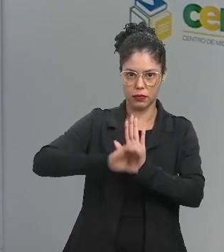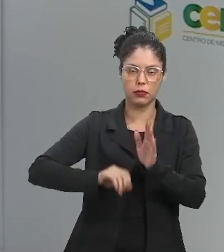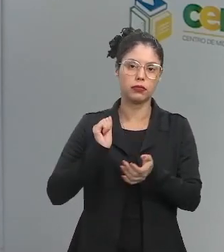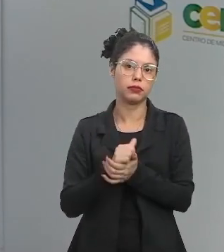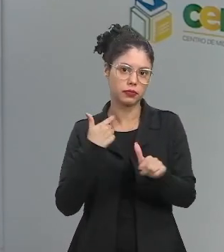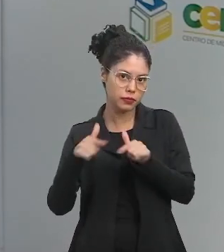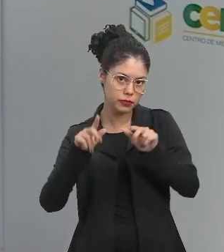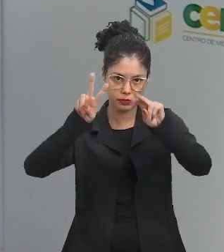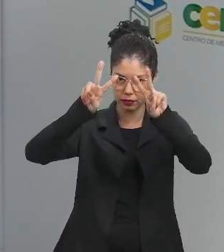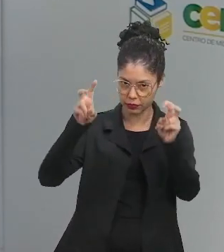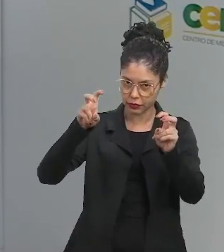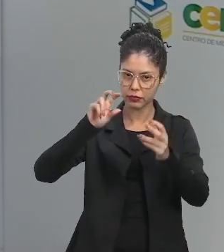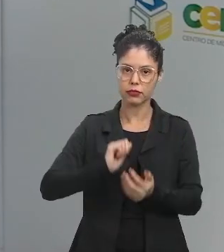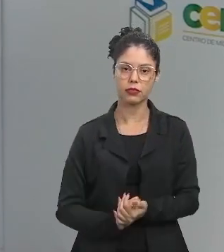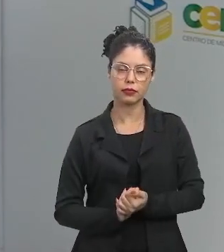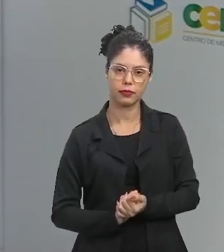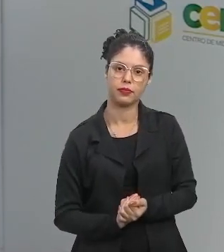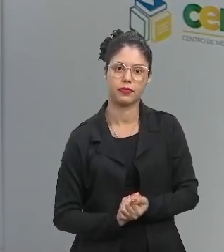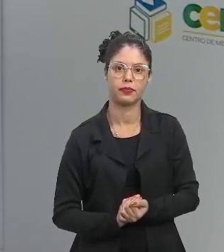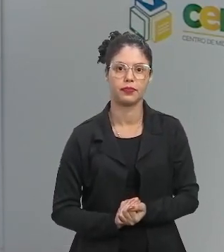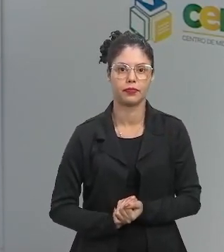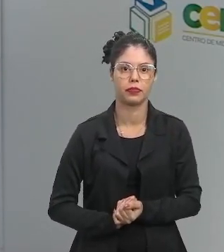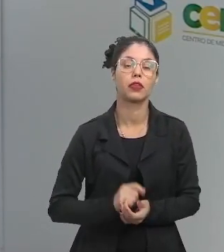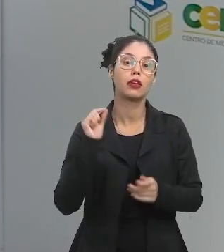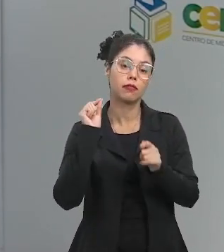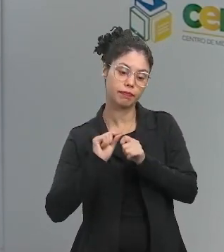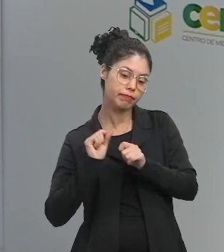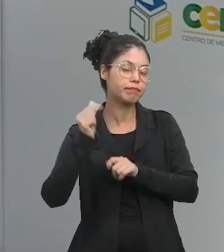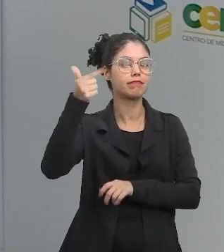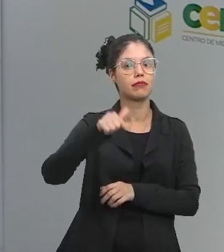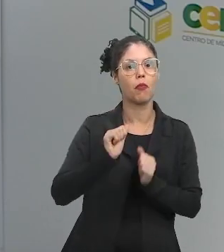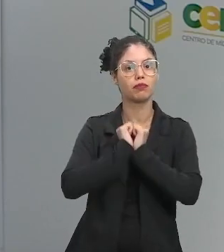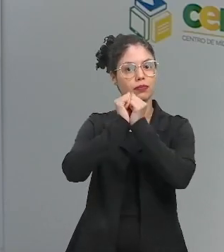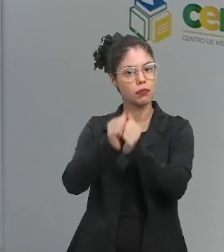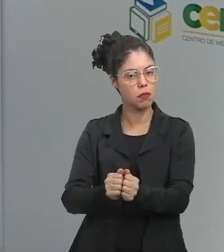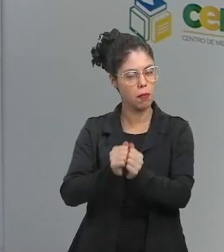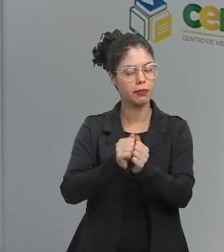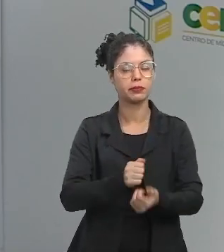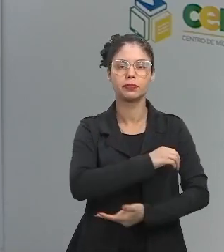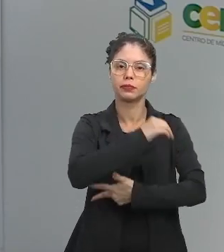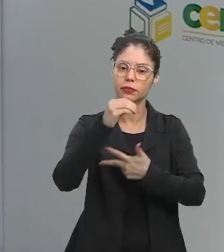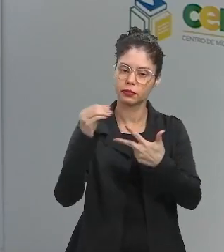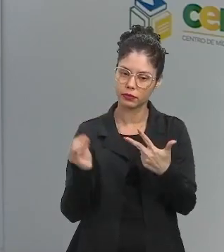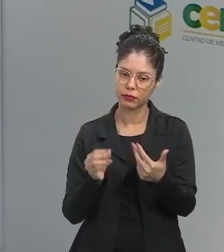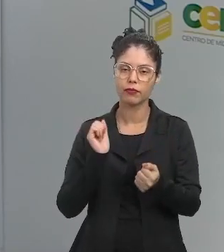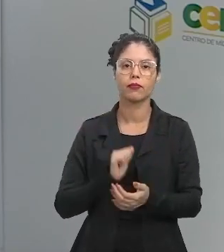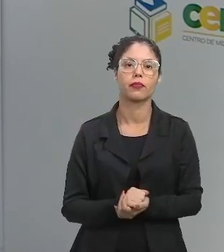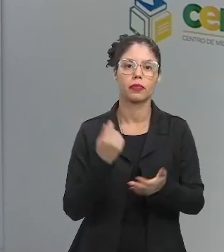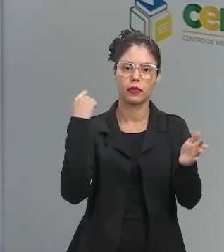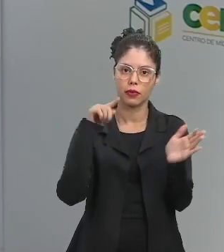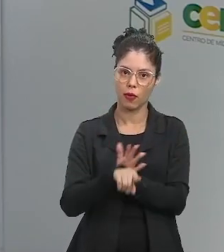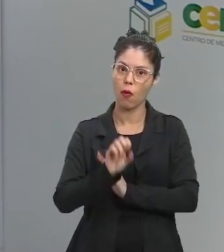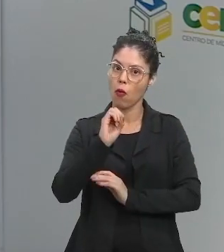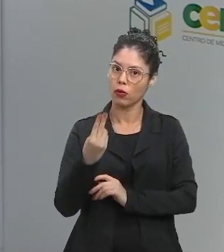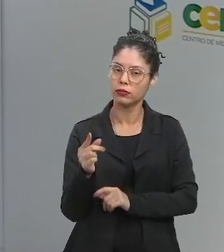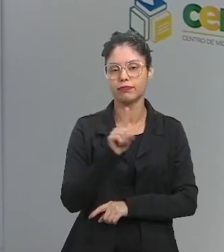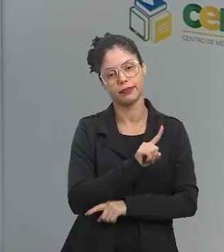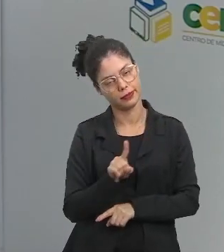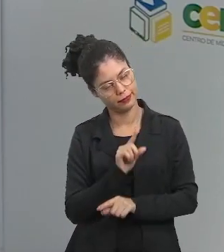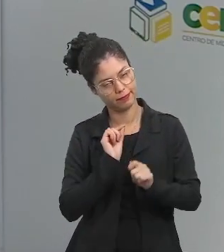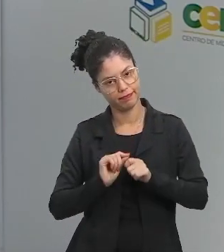trabalhar um pouquinho a teoria e refazer as questões que vocês acabaram de fazer ou não fizeram